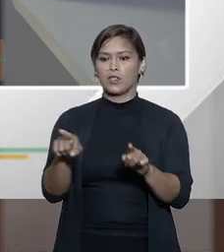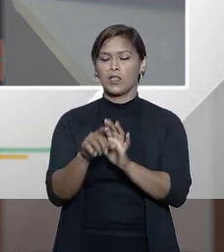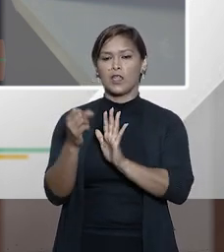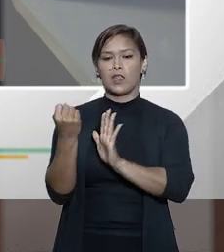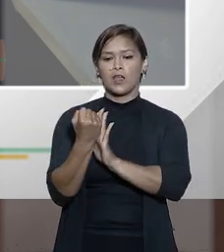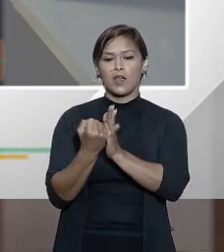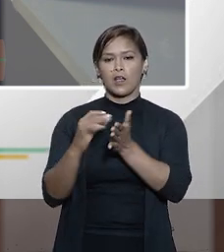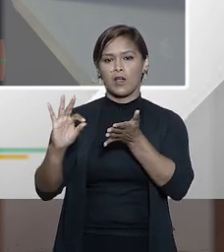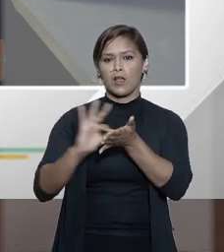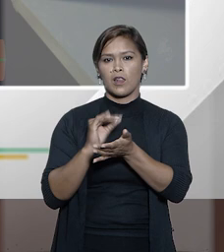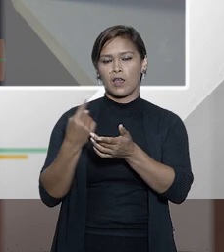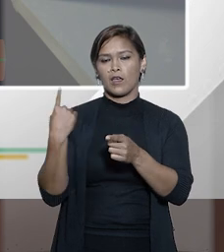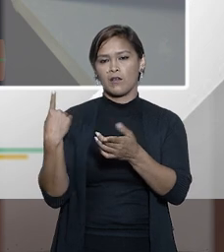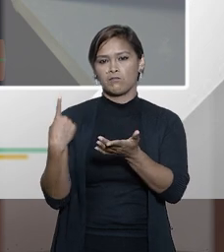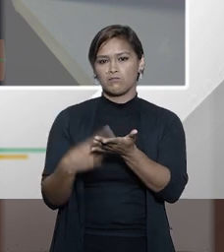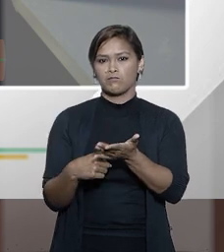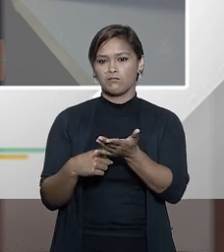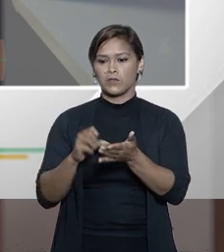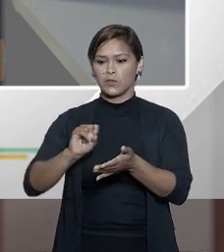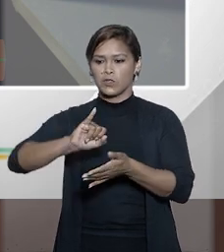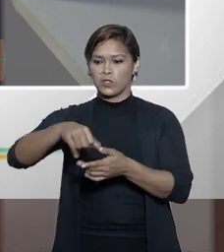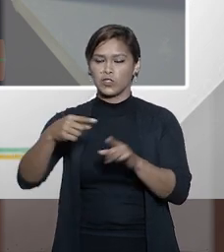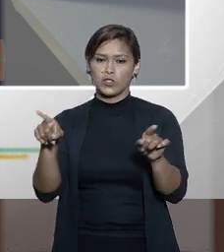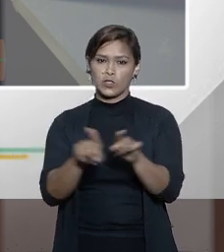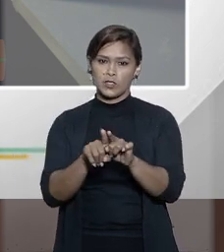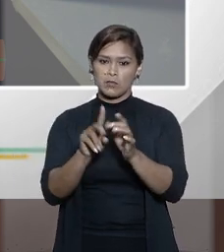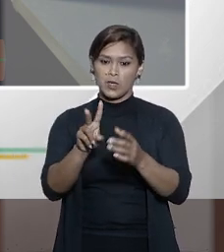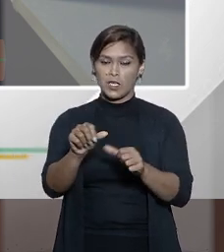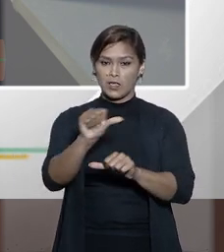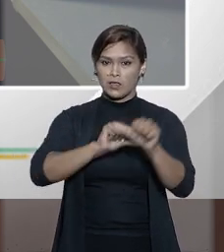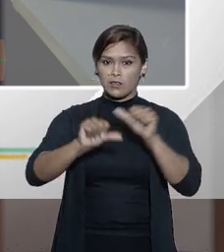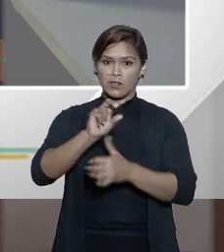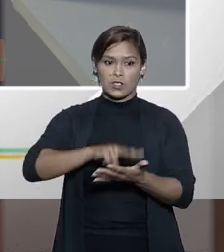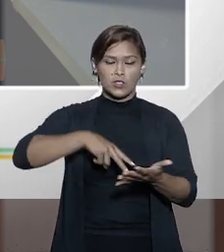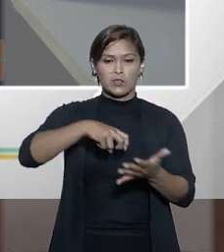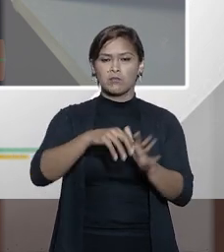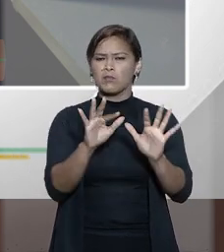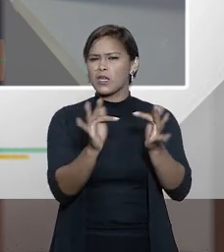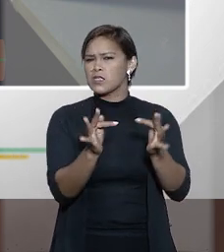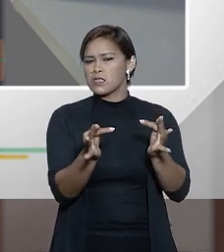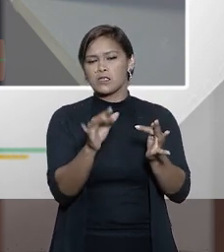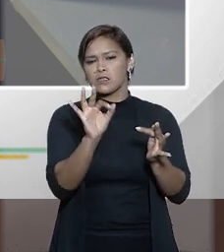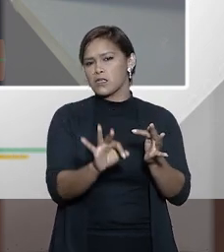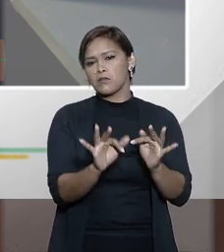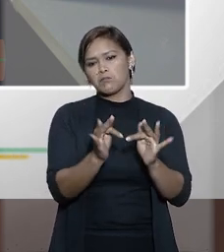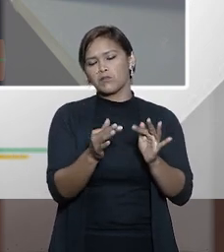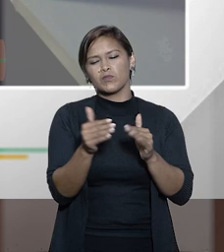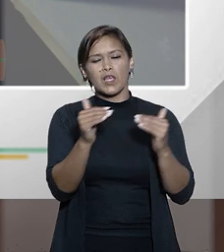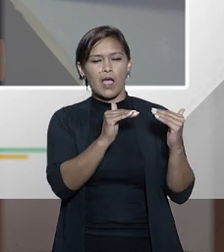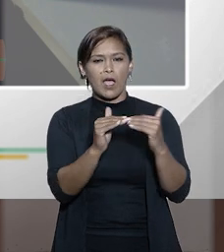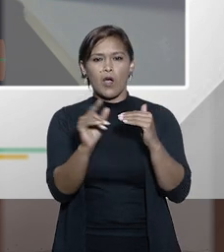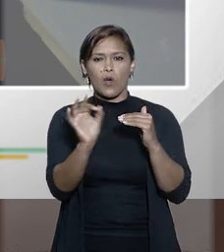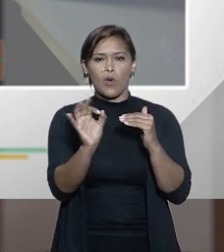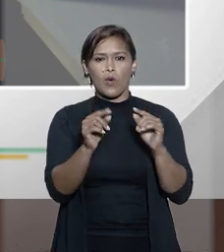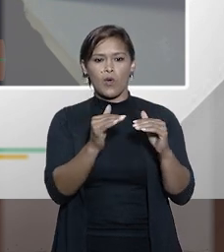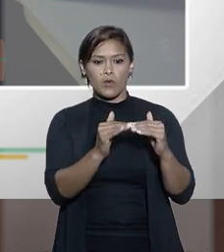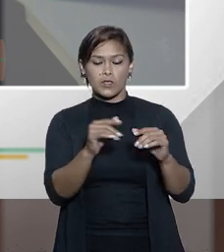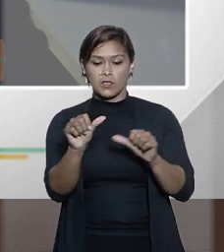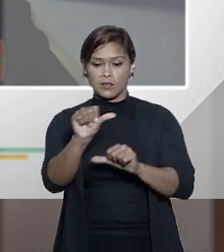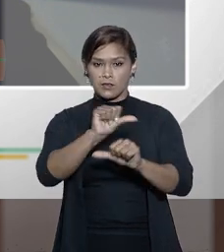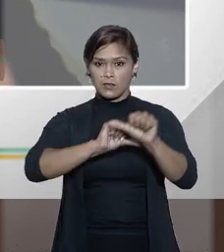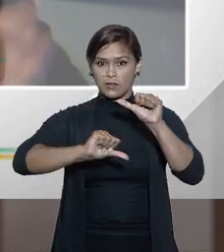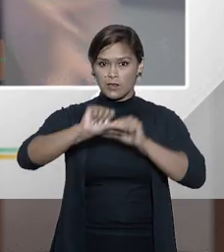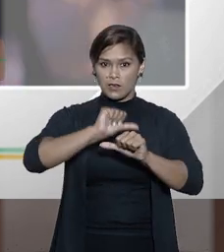homologar também as decisões em transferência de condenados e por uma simples razão não só por uma razão de simetria se na